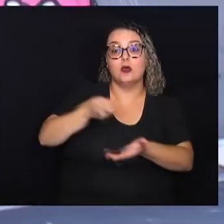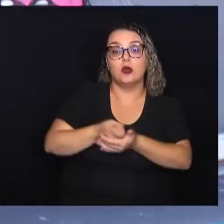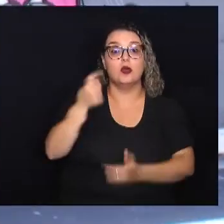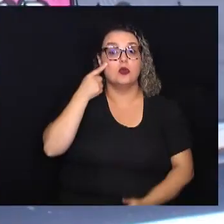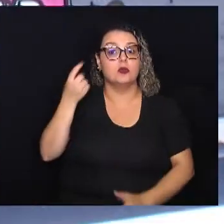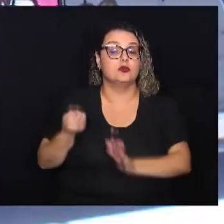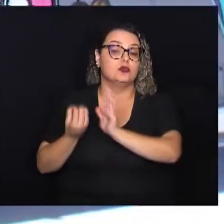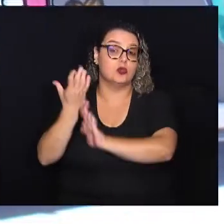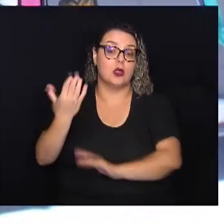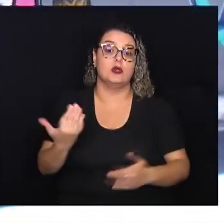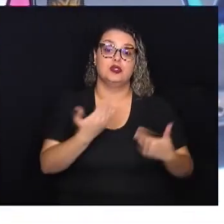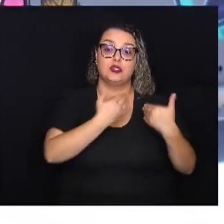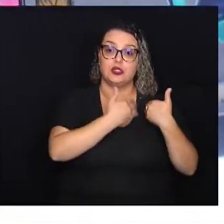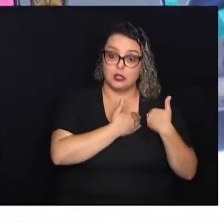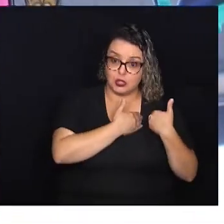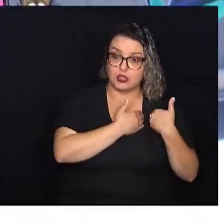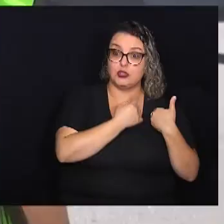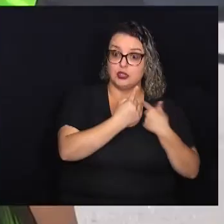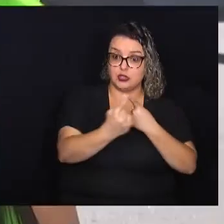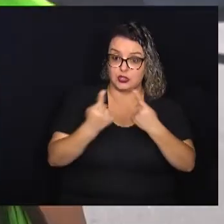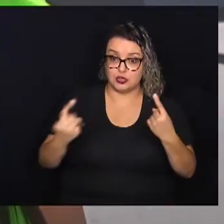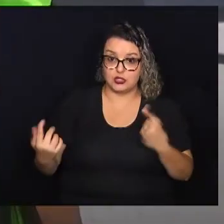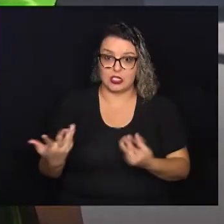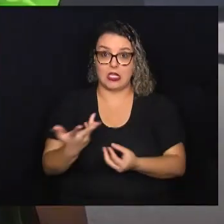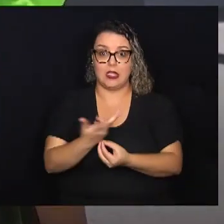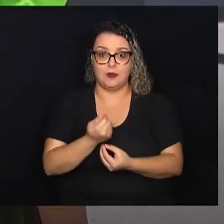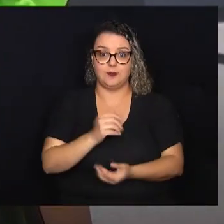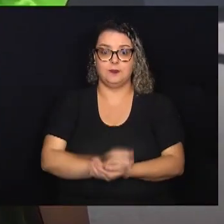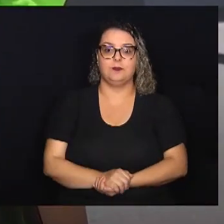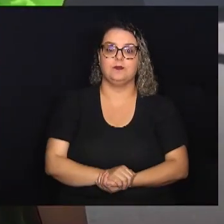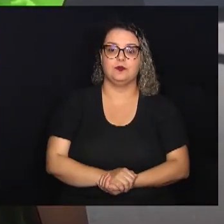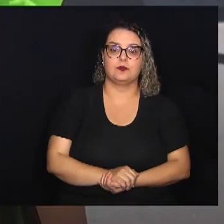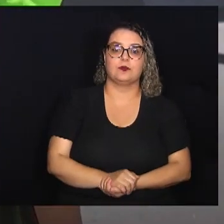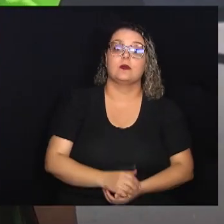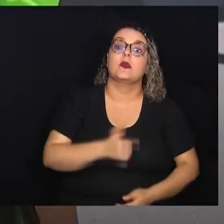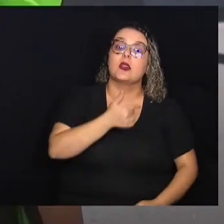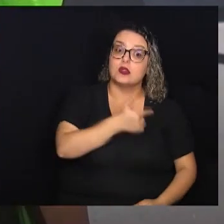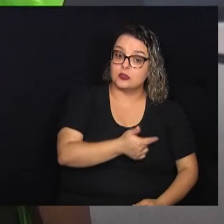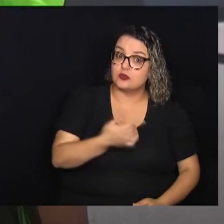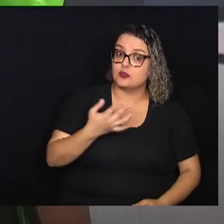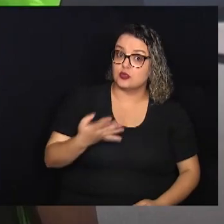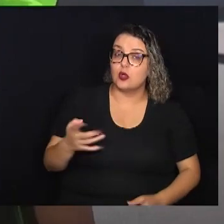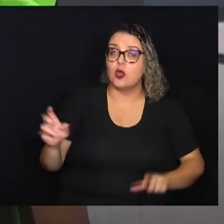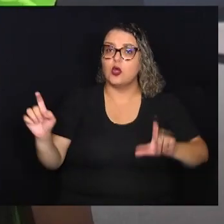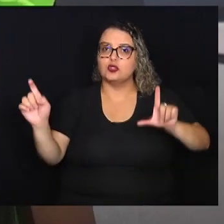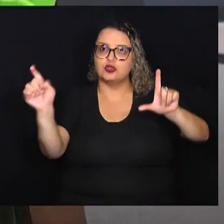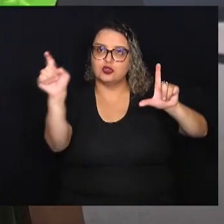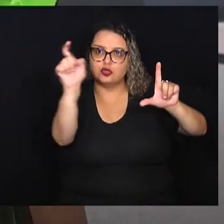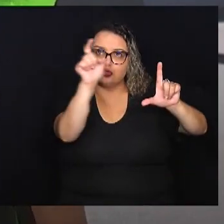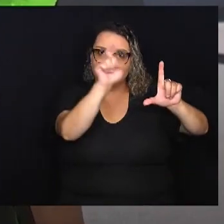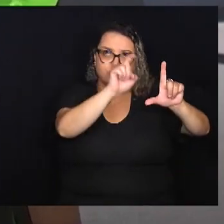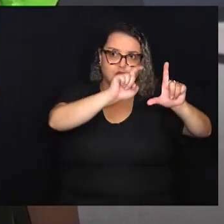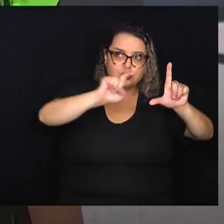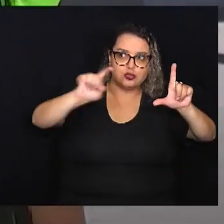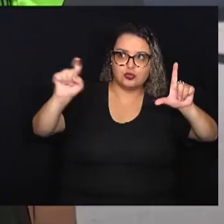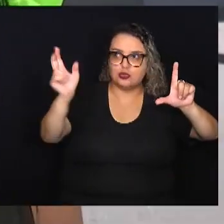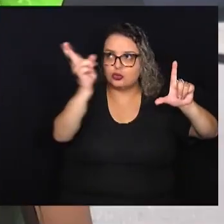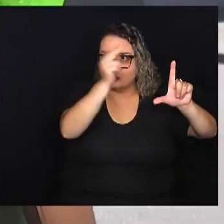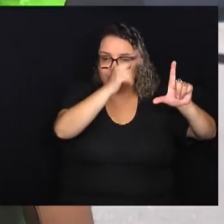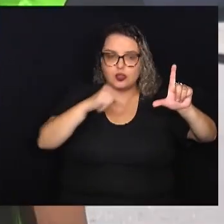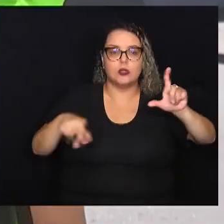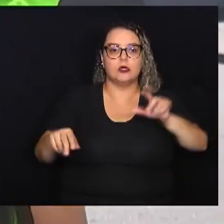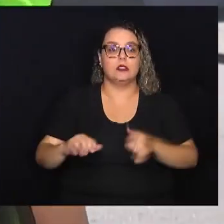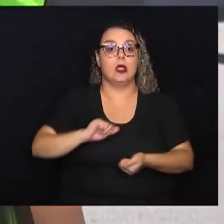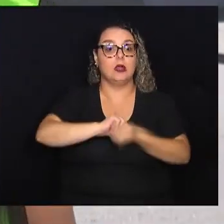foi de responsabilidade de cada artista. Entre os 24 grafiteiros que participaram da revitalização visual,